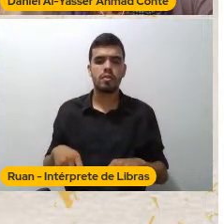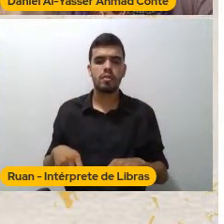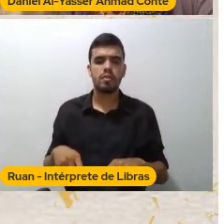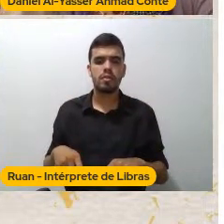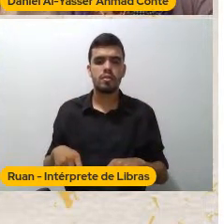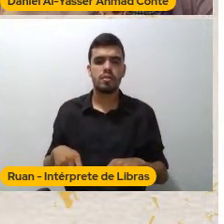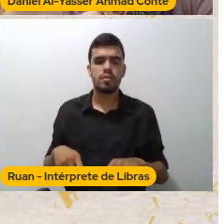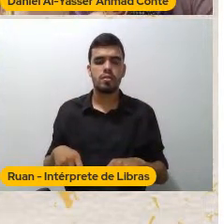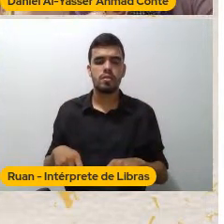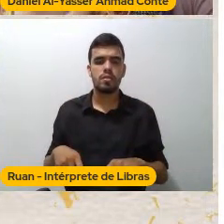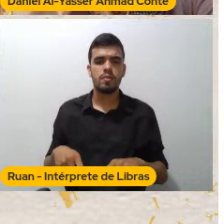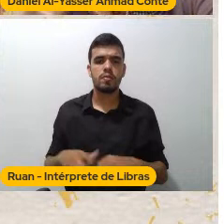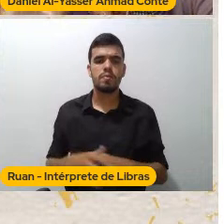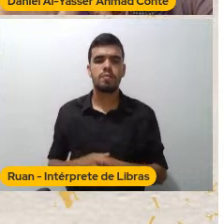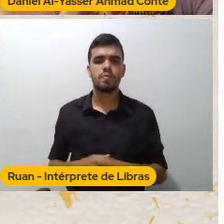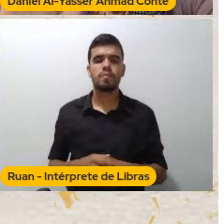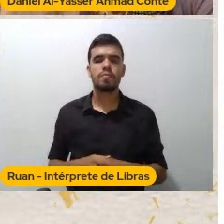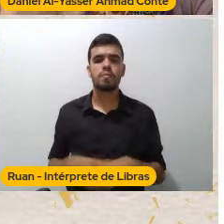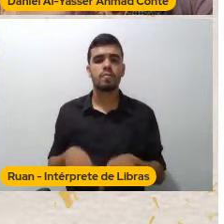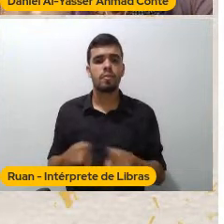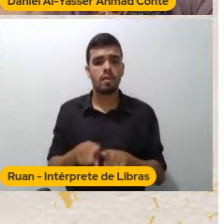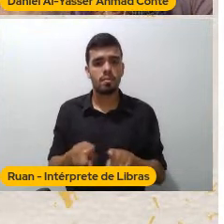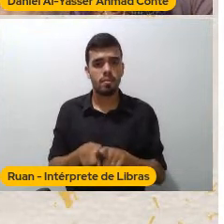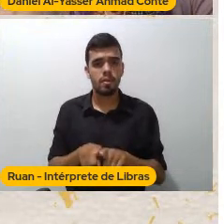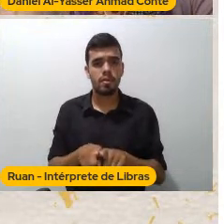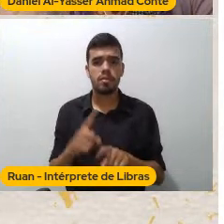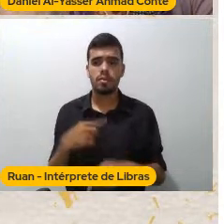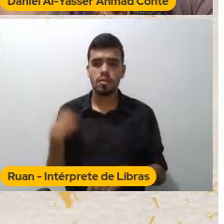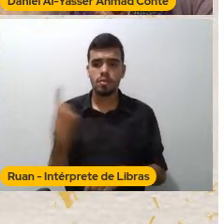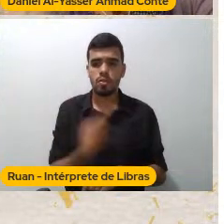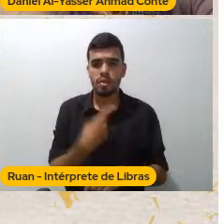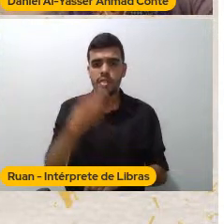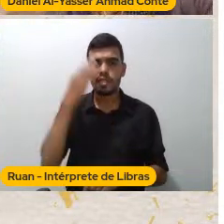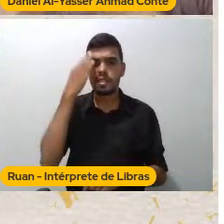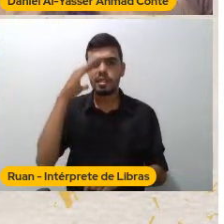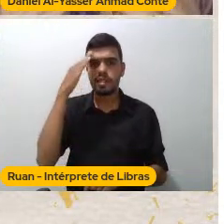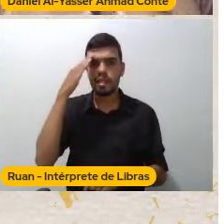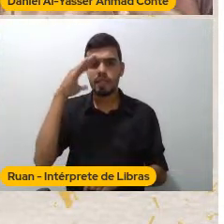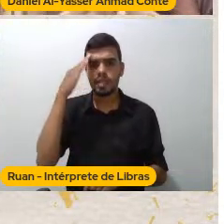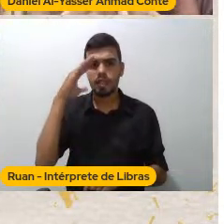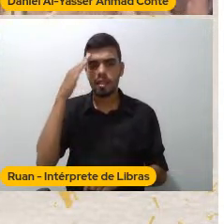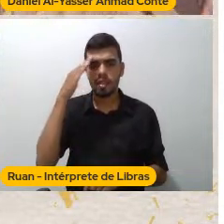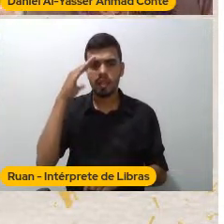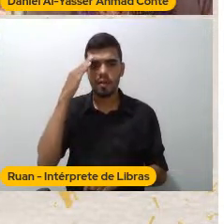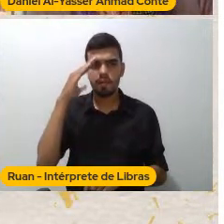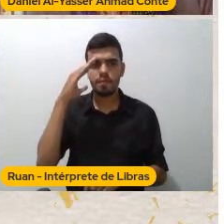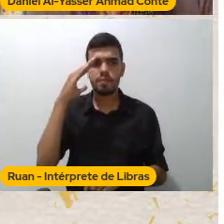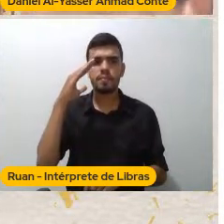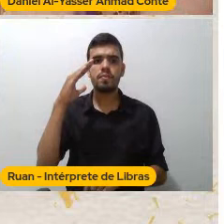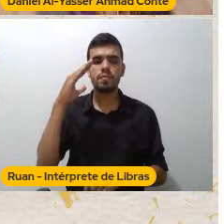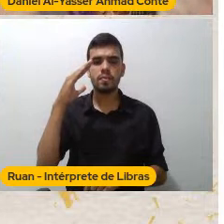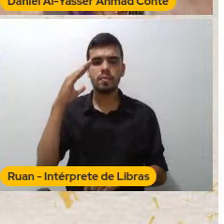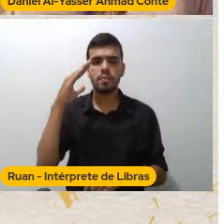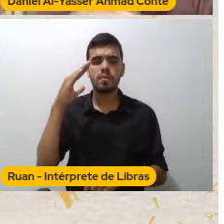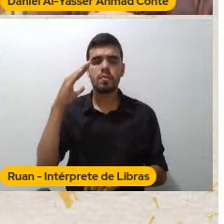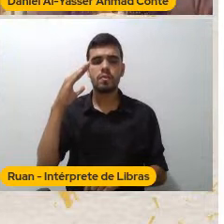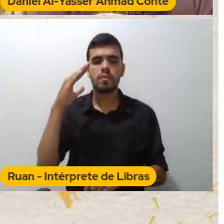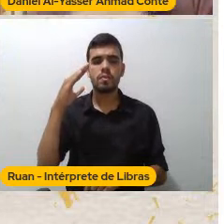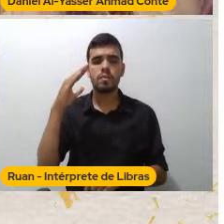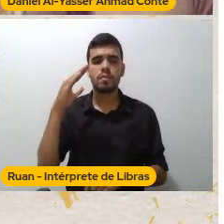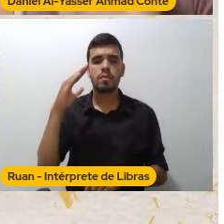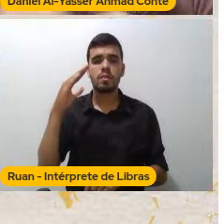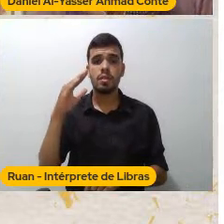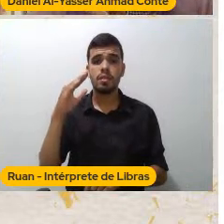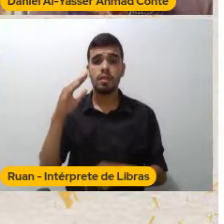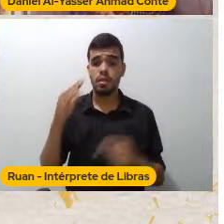Tão bem traçadas E tão bem colocadas E tão bem mecanizadas Como nas artes